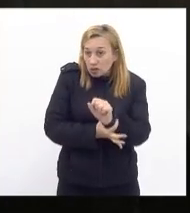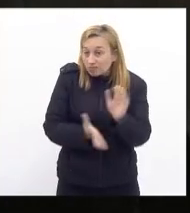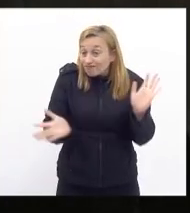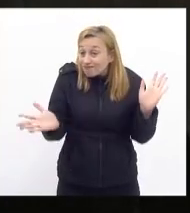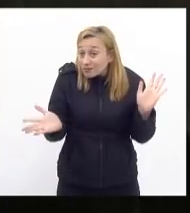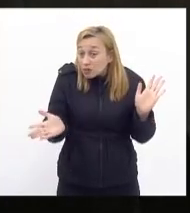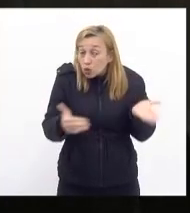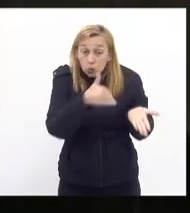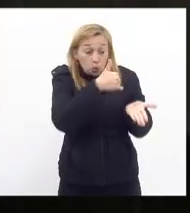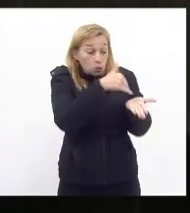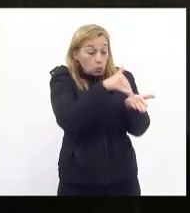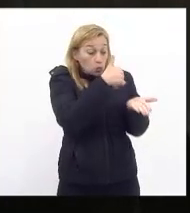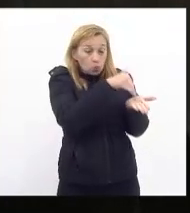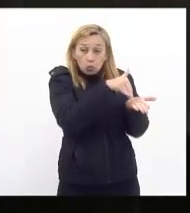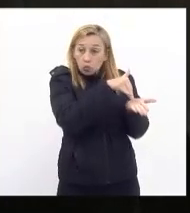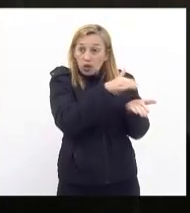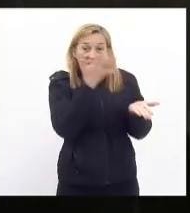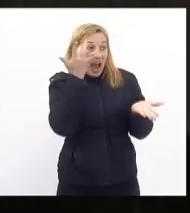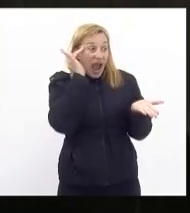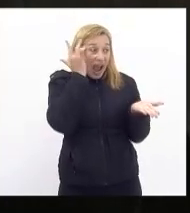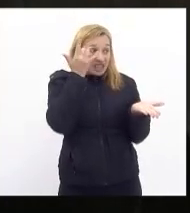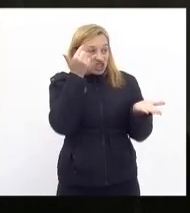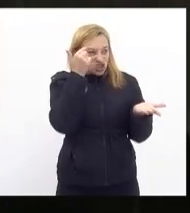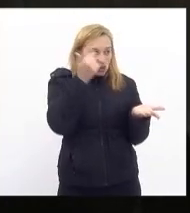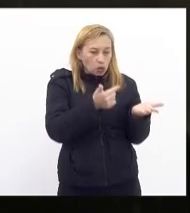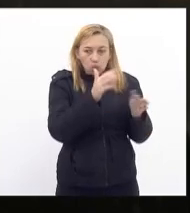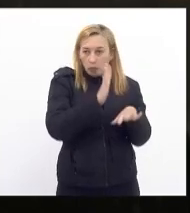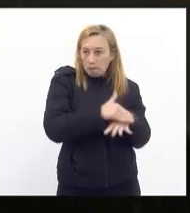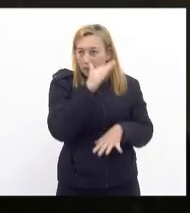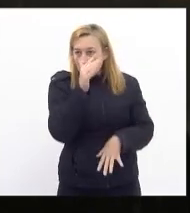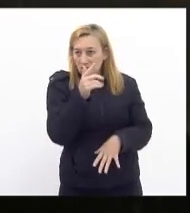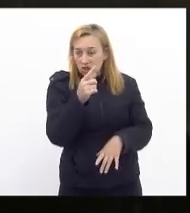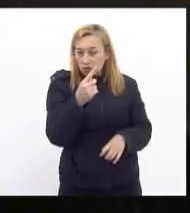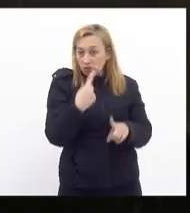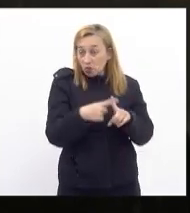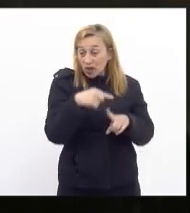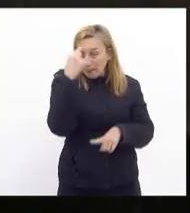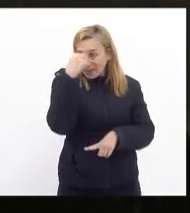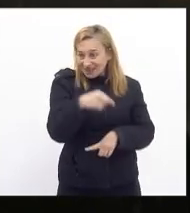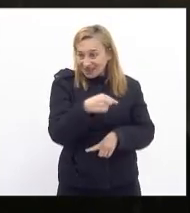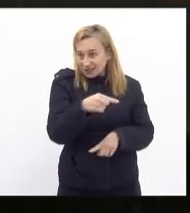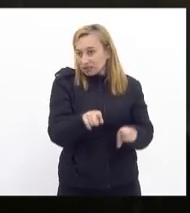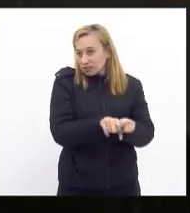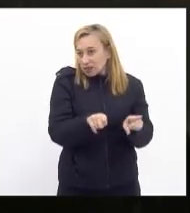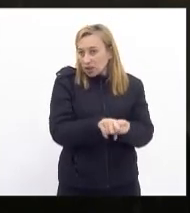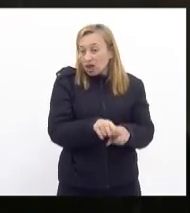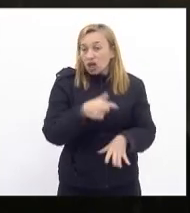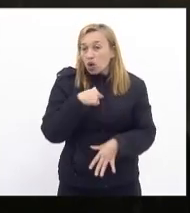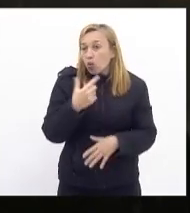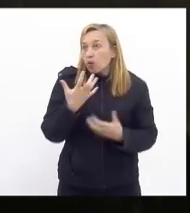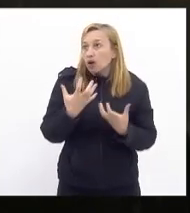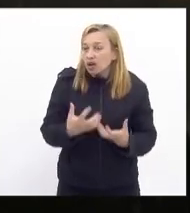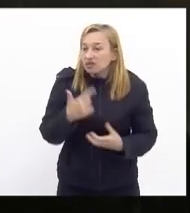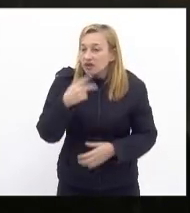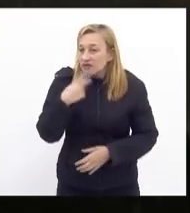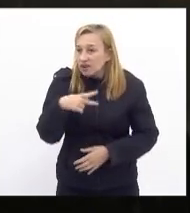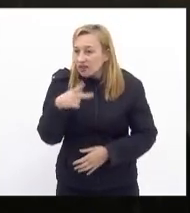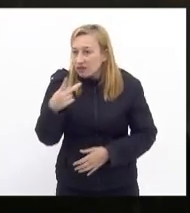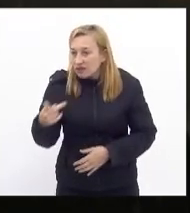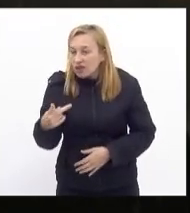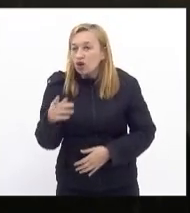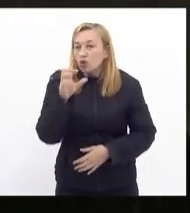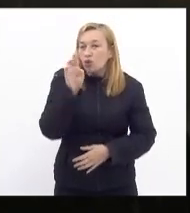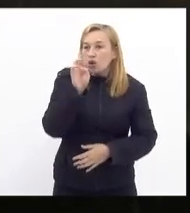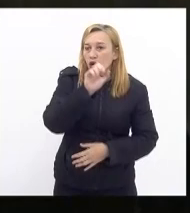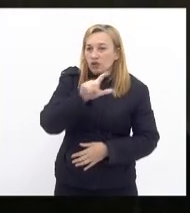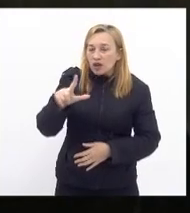os secretários se acham donos mais ainda porque mandam aí eu canso de falar agora não vou me cansar de falar do coronel